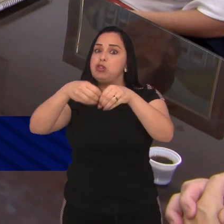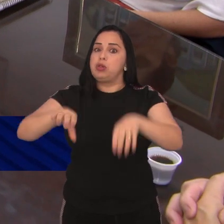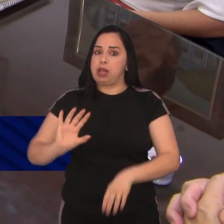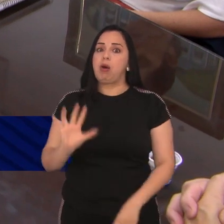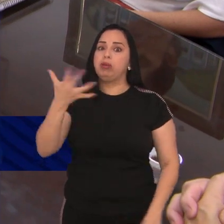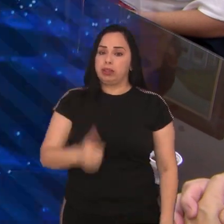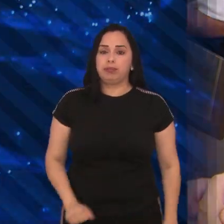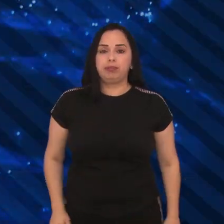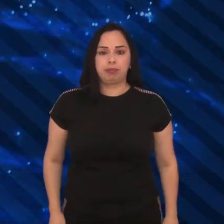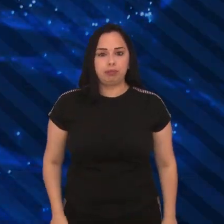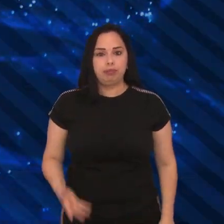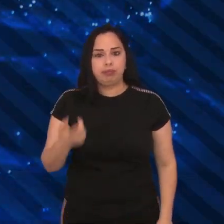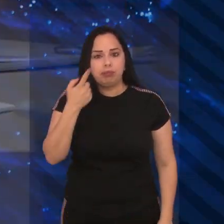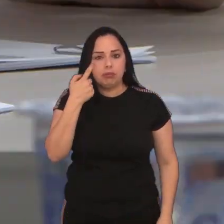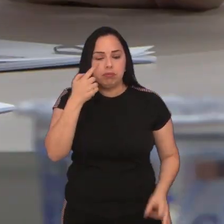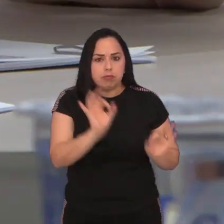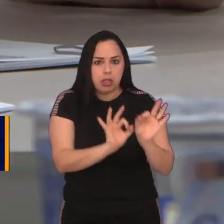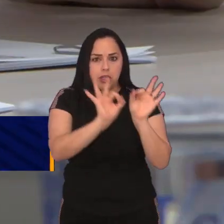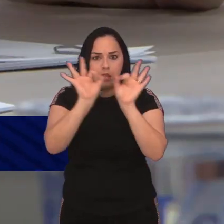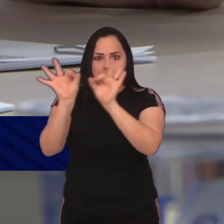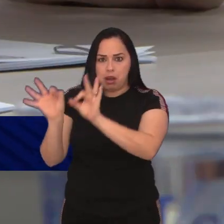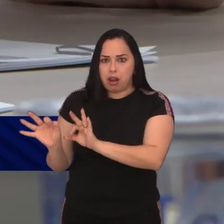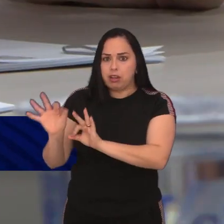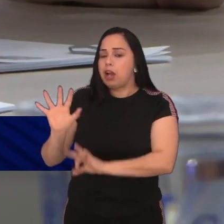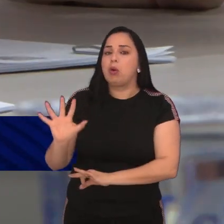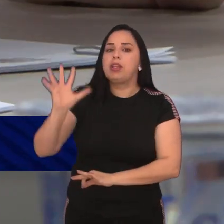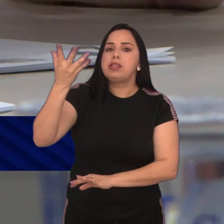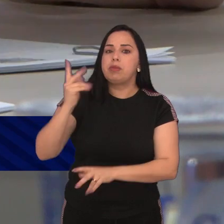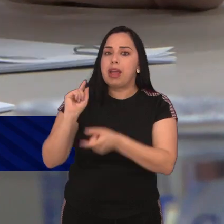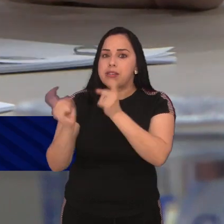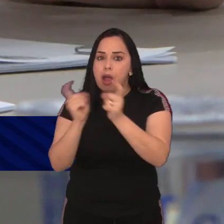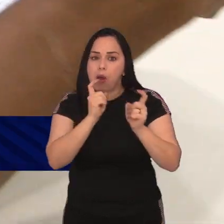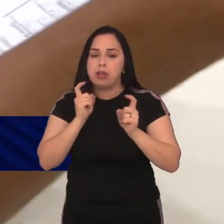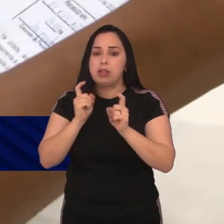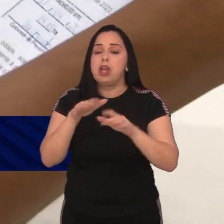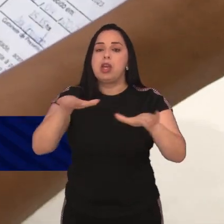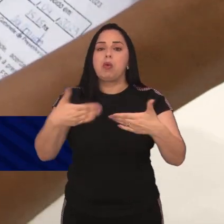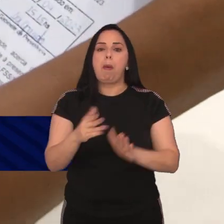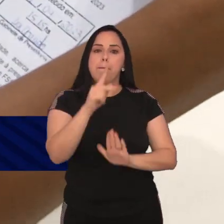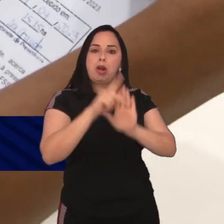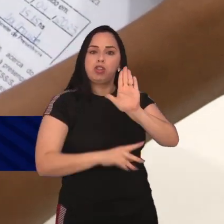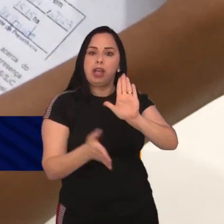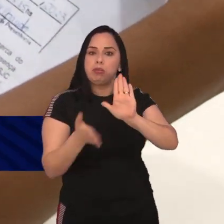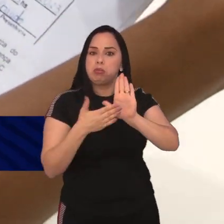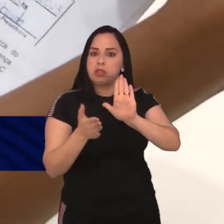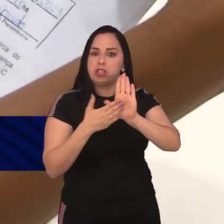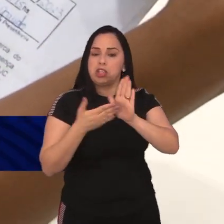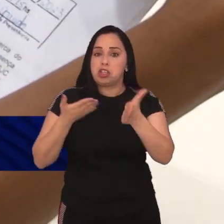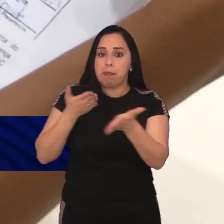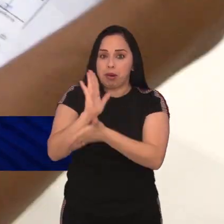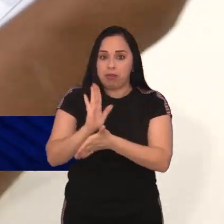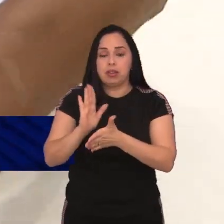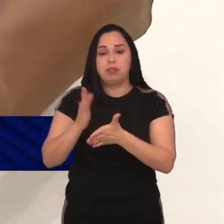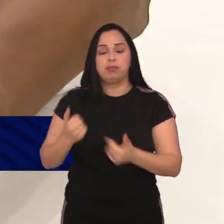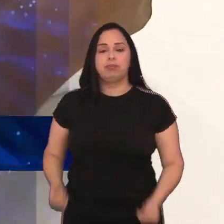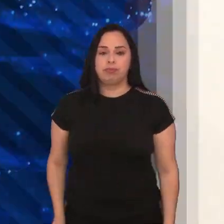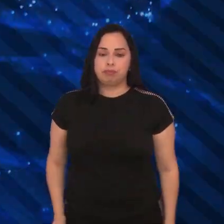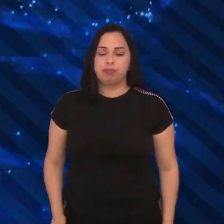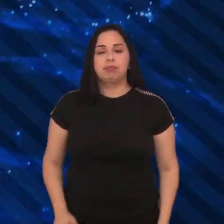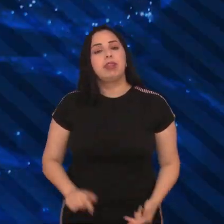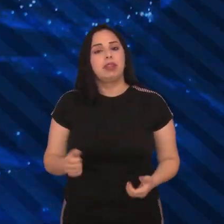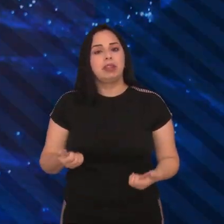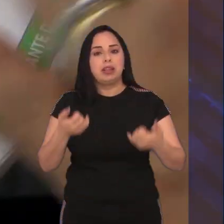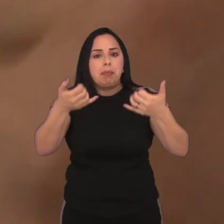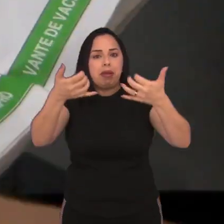trouxe prejuízos. Confira os assuntos debatidos em plenário e os projetos aprovados nos nossos resumos das sessões.